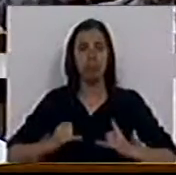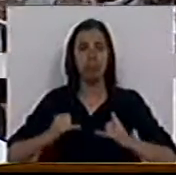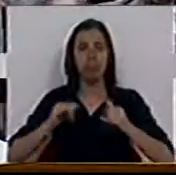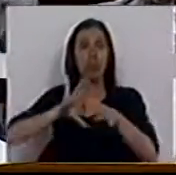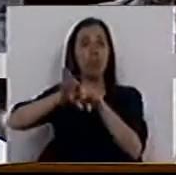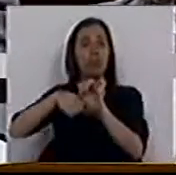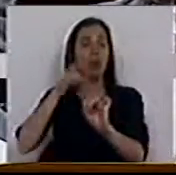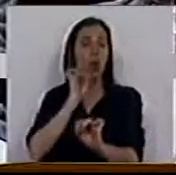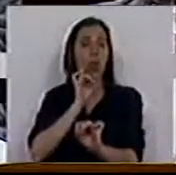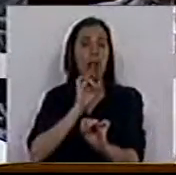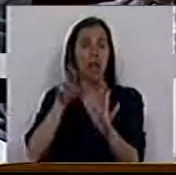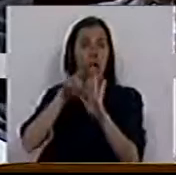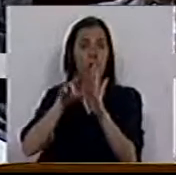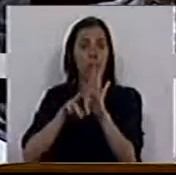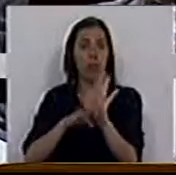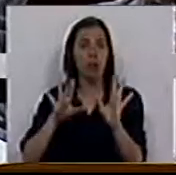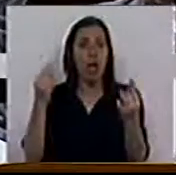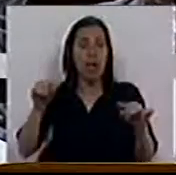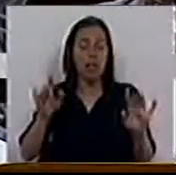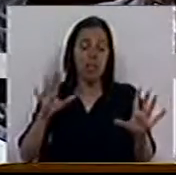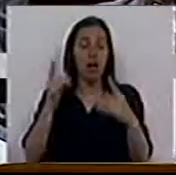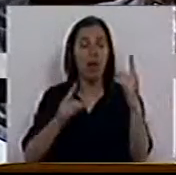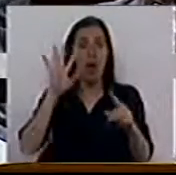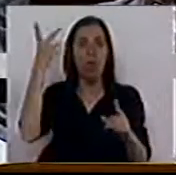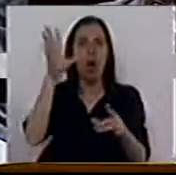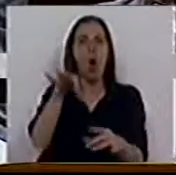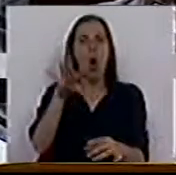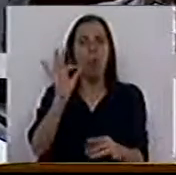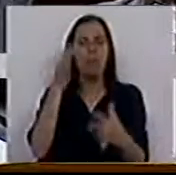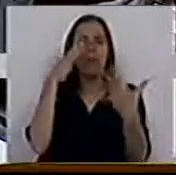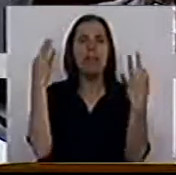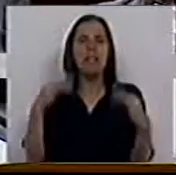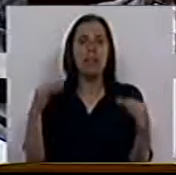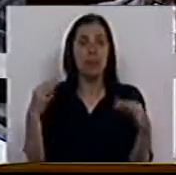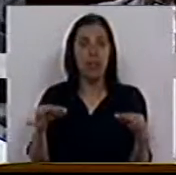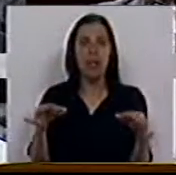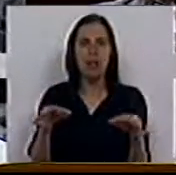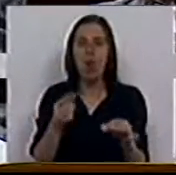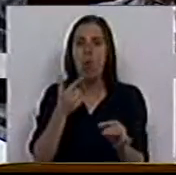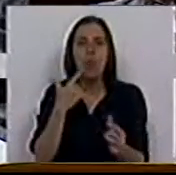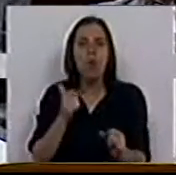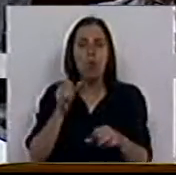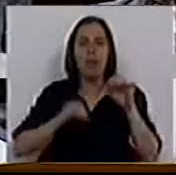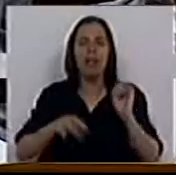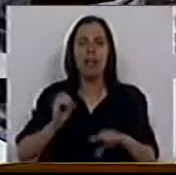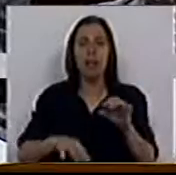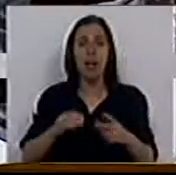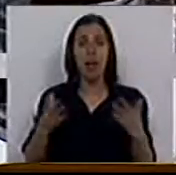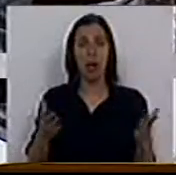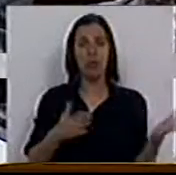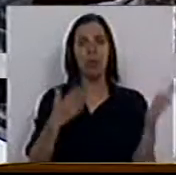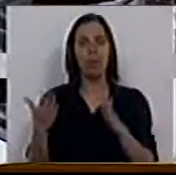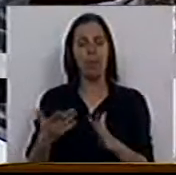degradando a qualidade regulamentar que já existe. A opção pela simplificação não pode pôr em